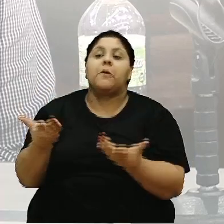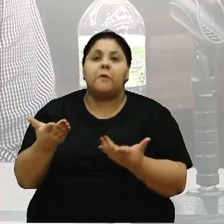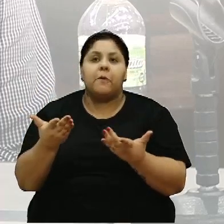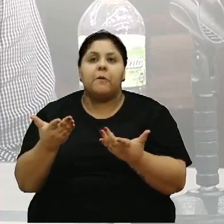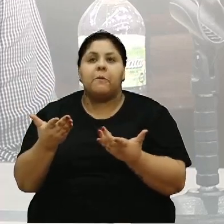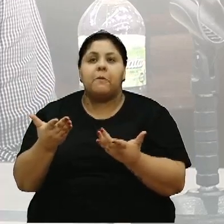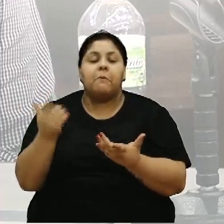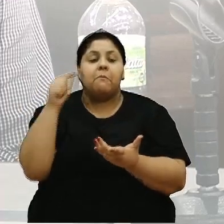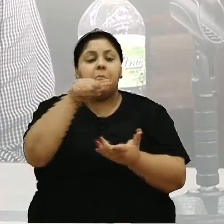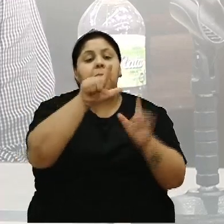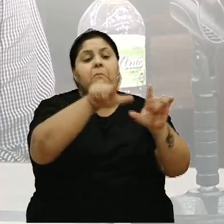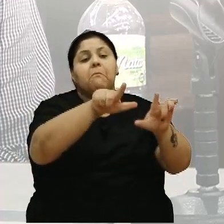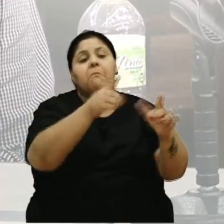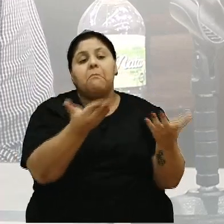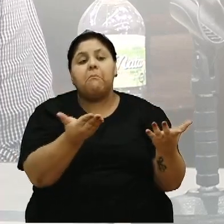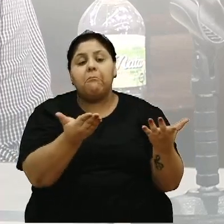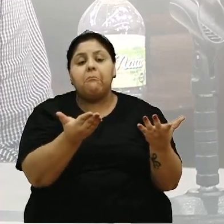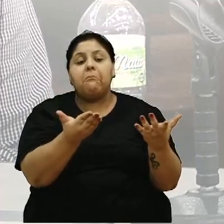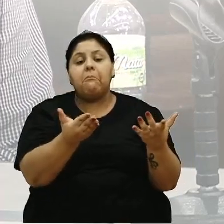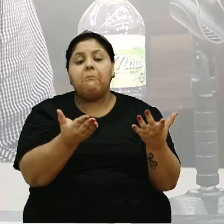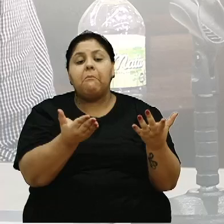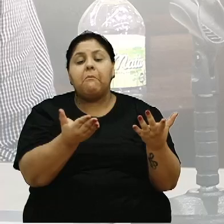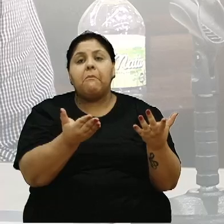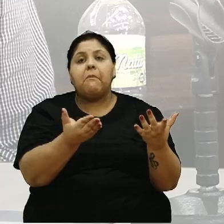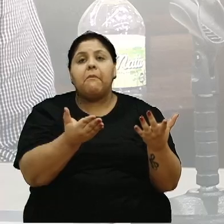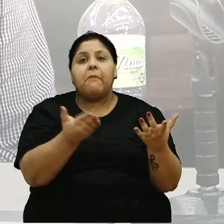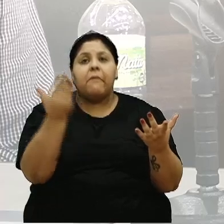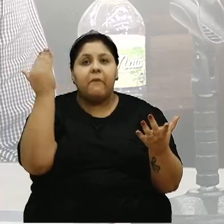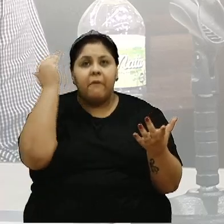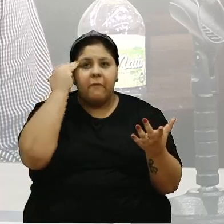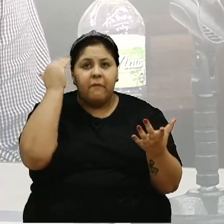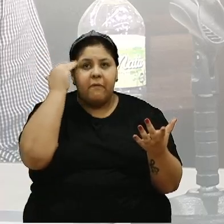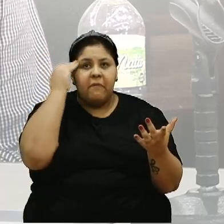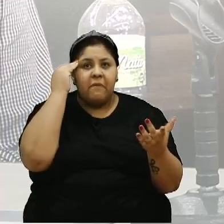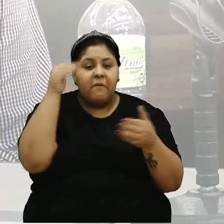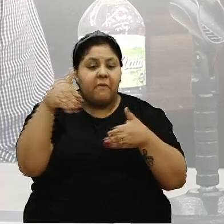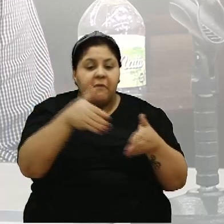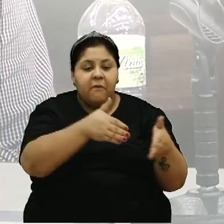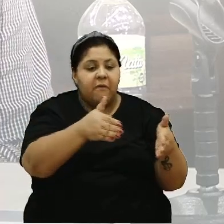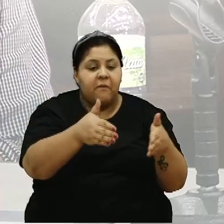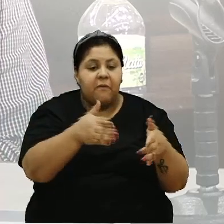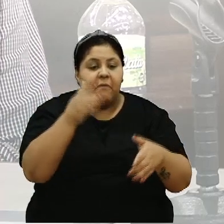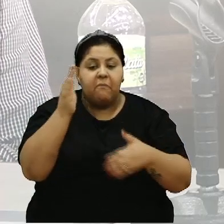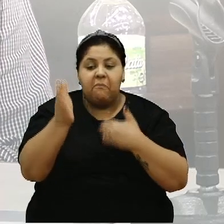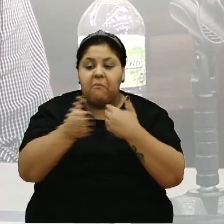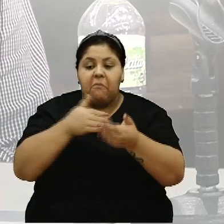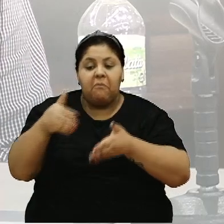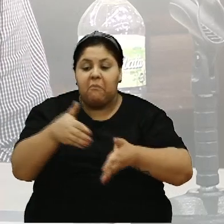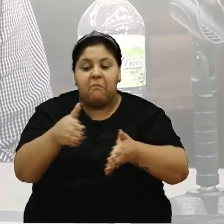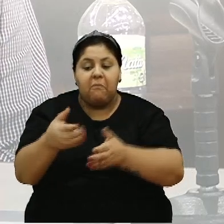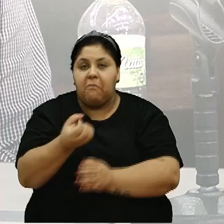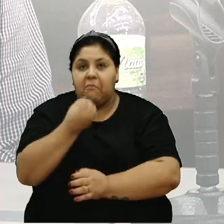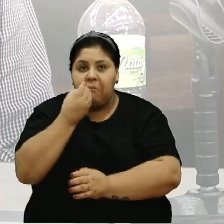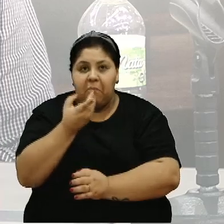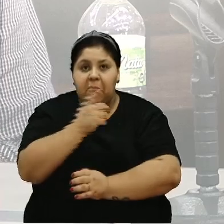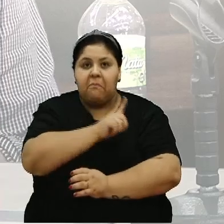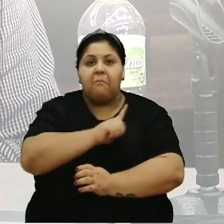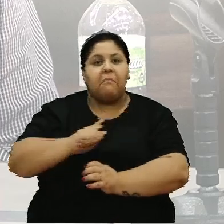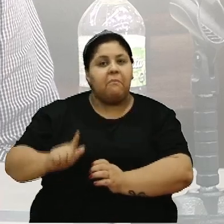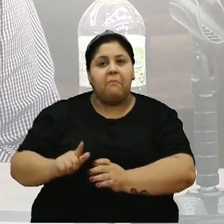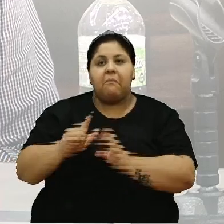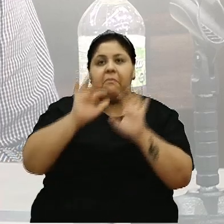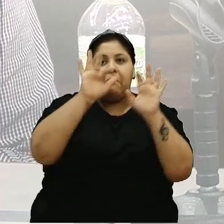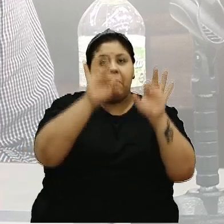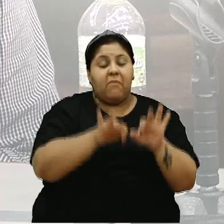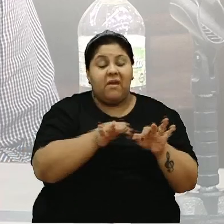onde que vai? Ele disse, para onde, para quem não sabe aonde vai, qualquer caminho serve. e o governo, infelizmente, está terminando